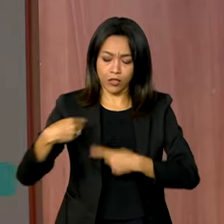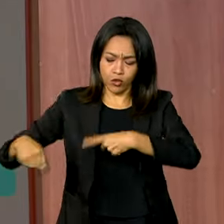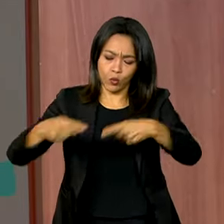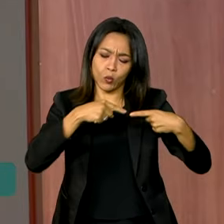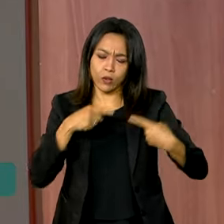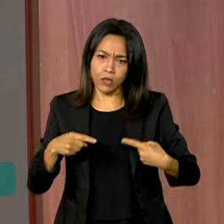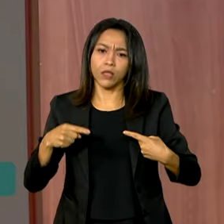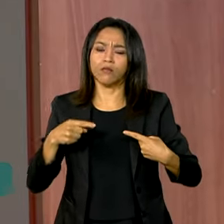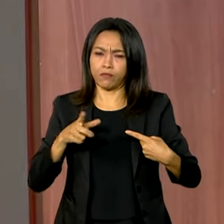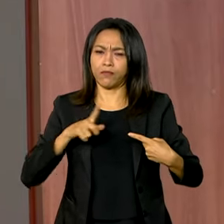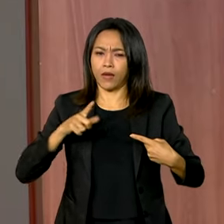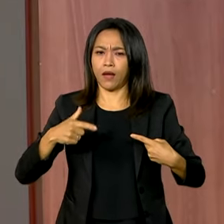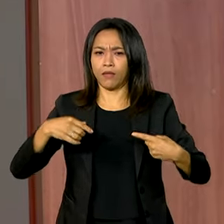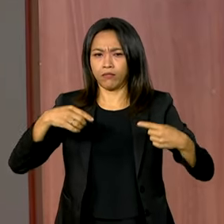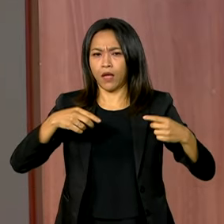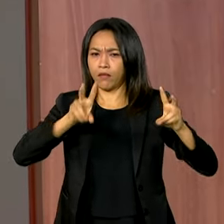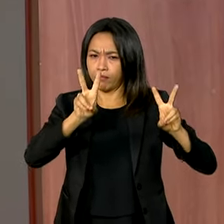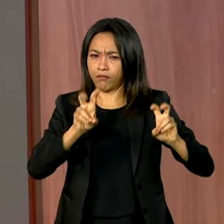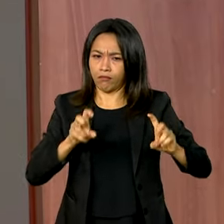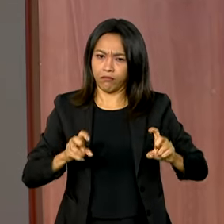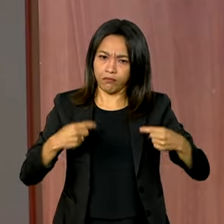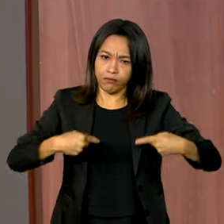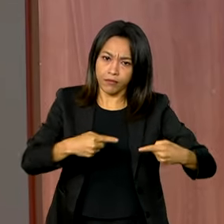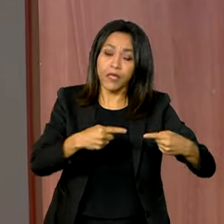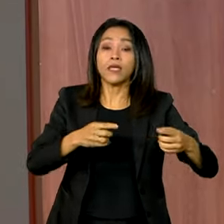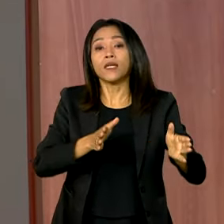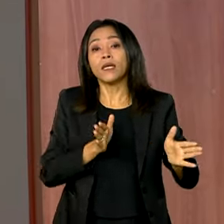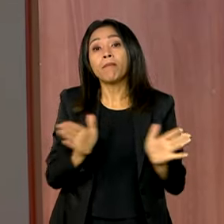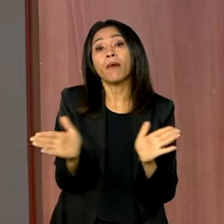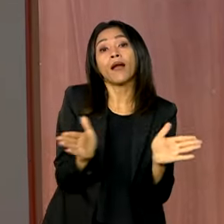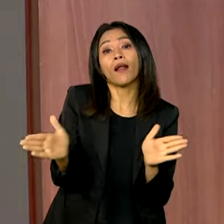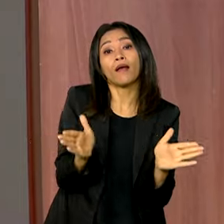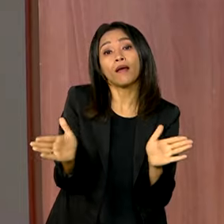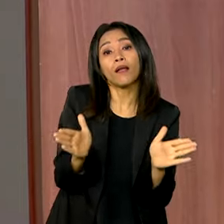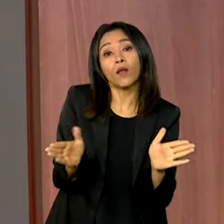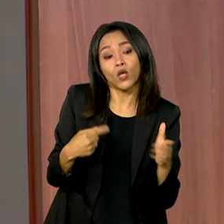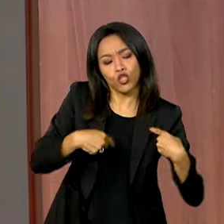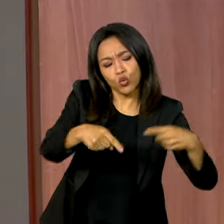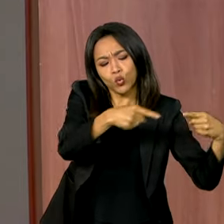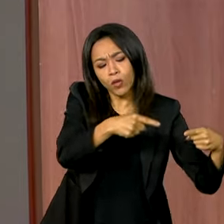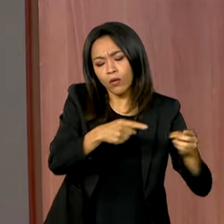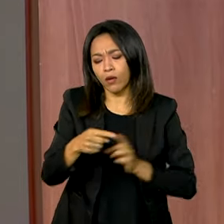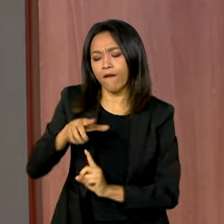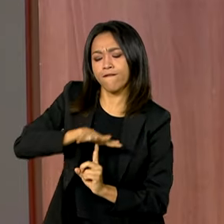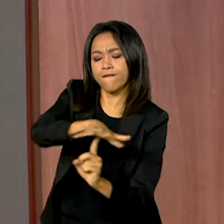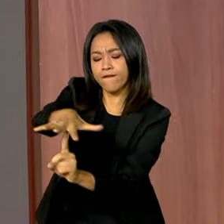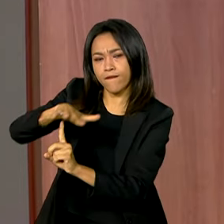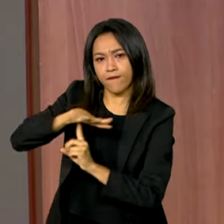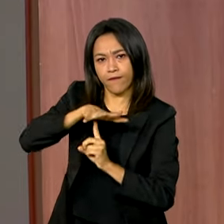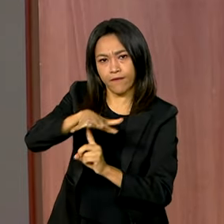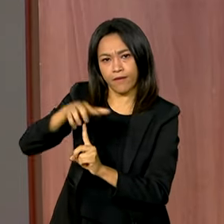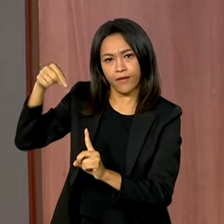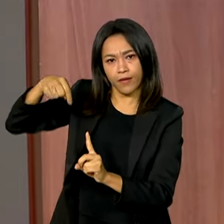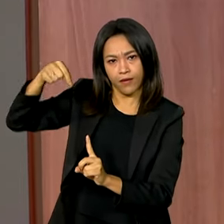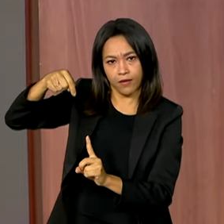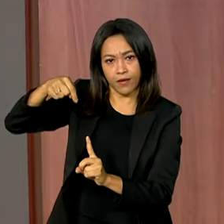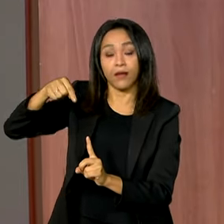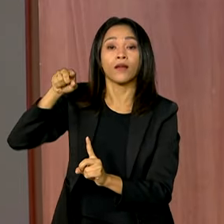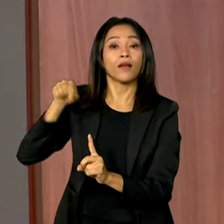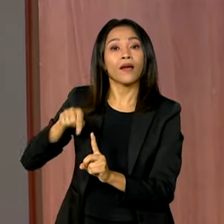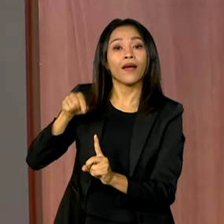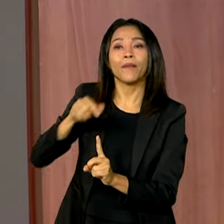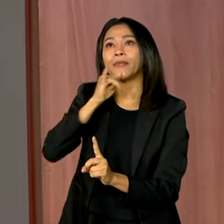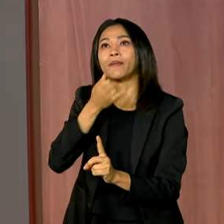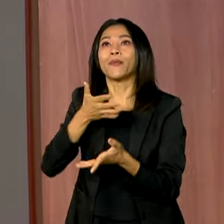acontecerá os debates e acontecerá paralelamente a feira. Nós estamos chamando assim, o caminho dos